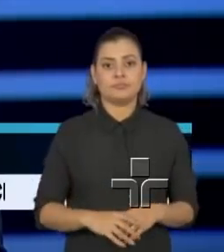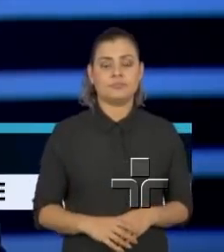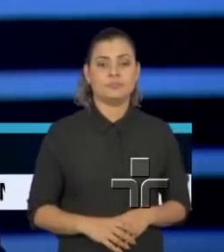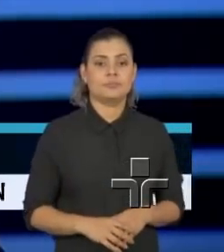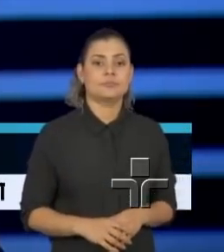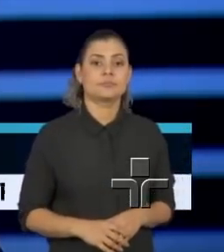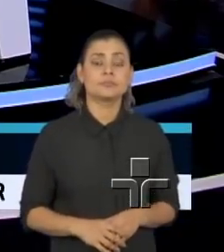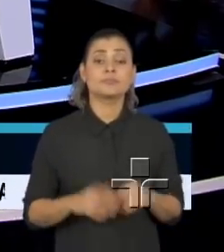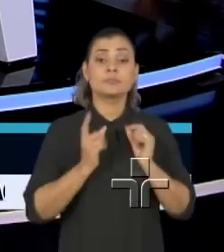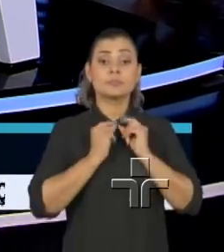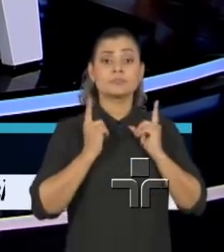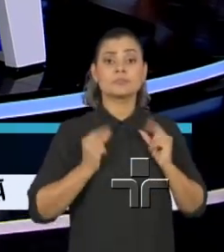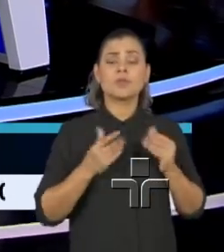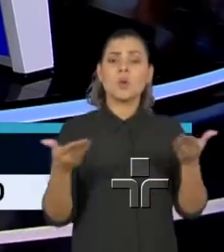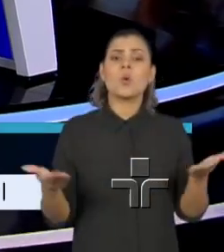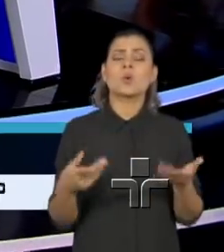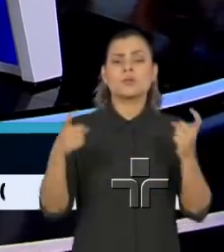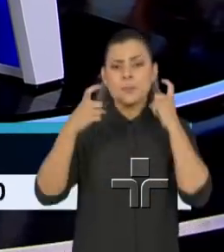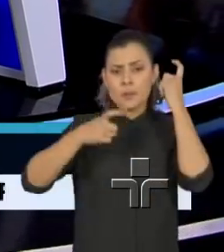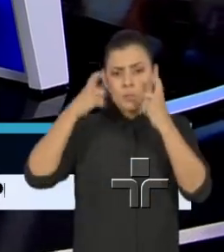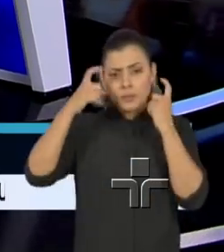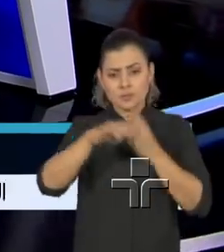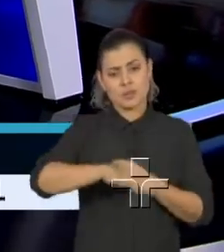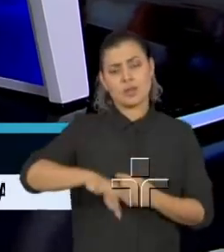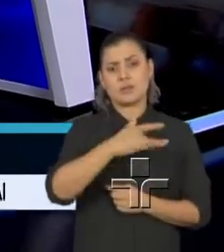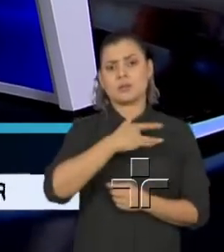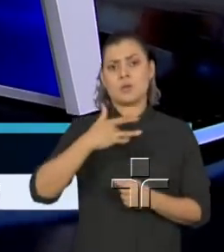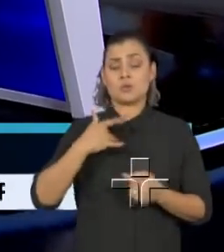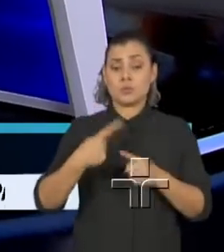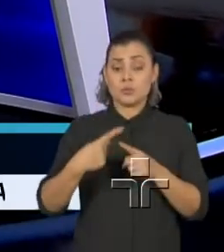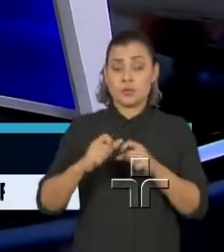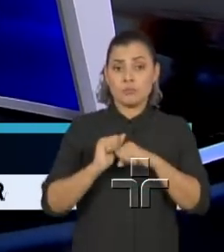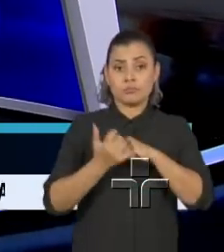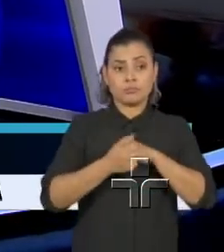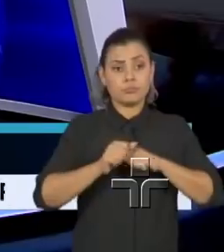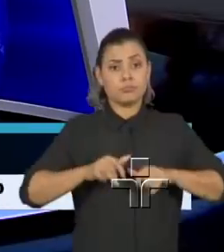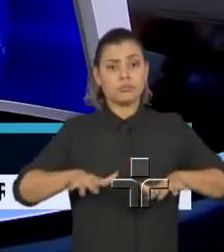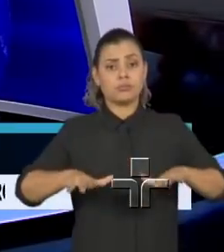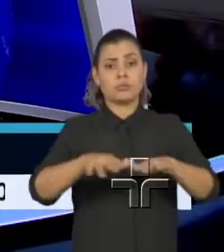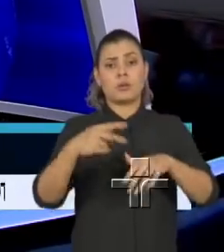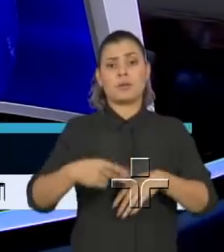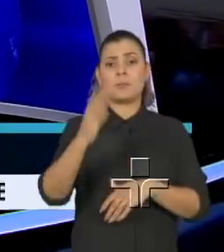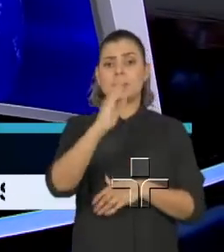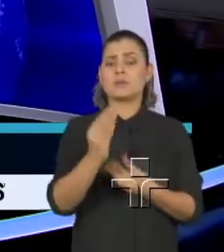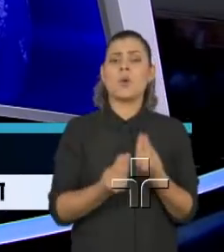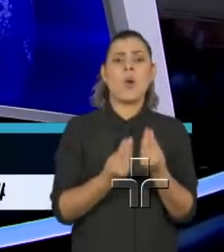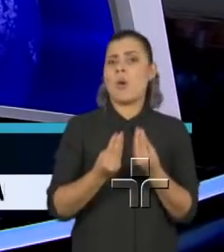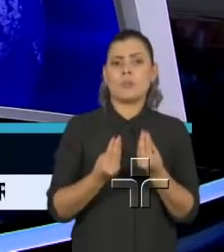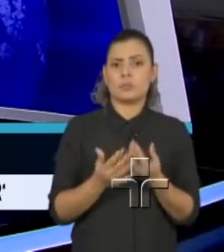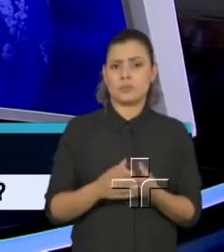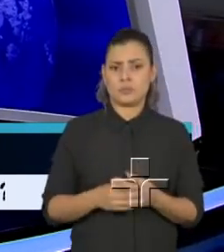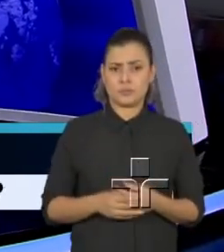Saldiva, hoje qual o nível de preocupação das equipes de saúde com o avanço do novo coronavírus no país? Bom,